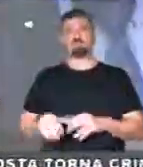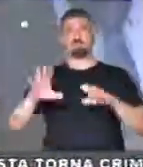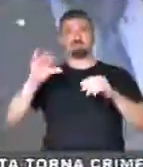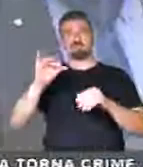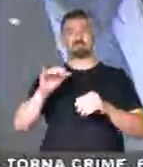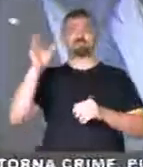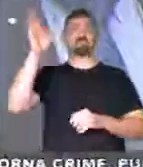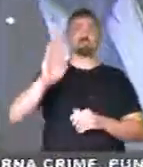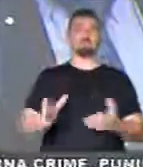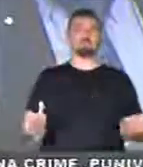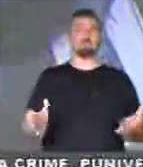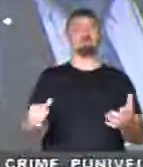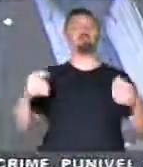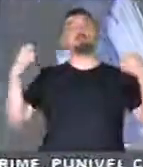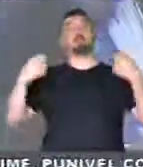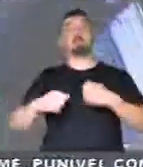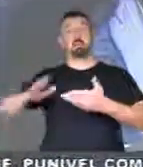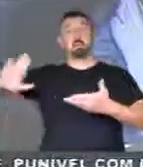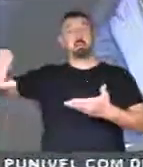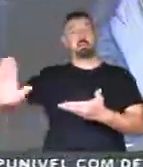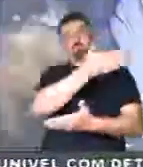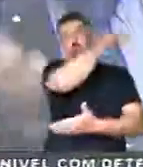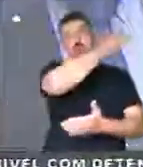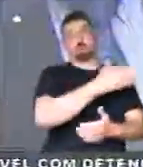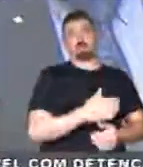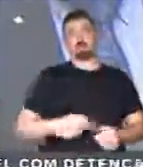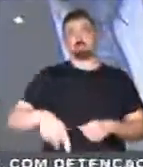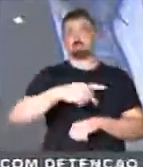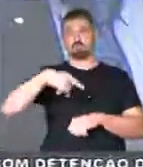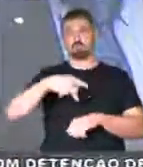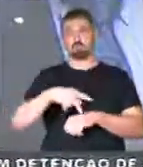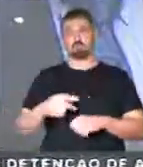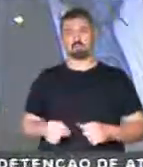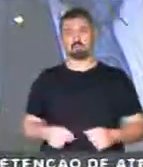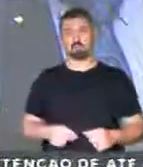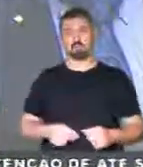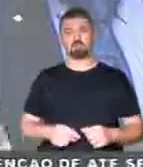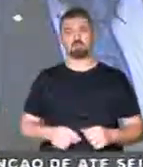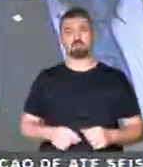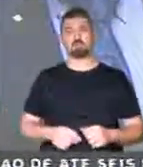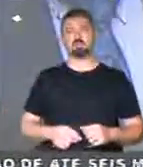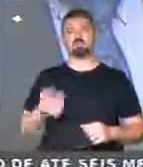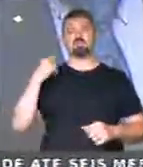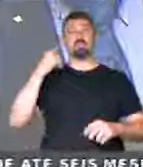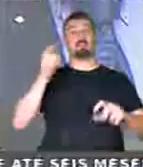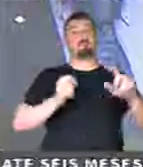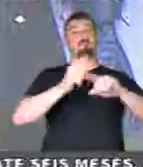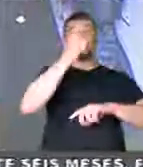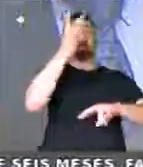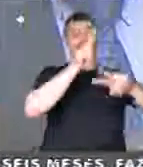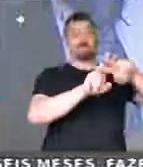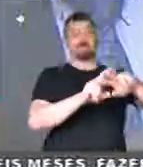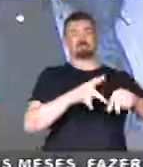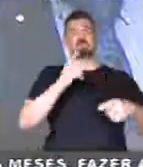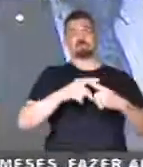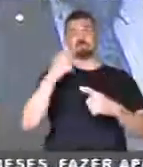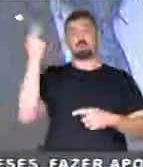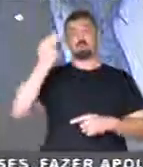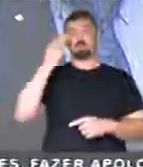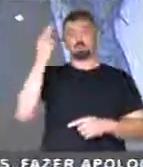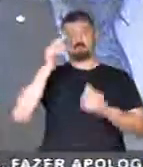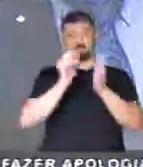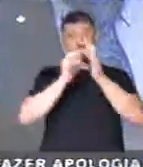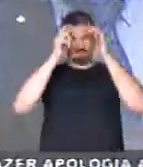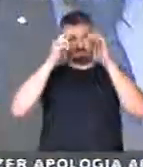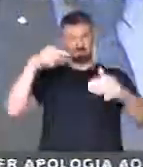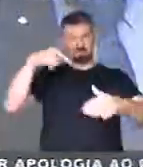ciência brasileira e tem que ser varrido deste país. Ele tem que sair para a cadeia porque não é possível desrespeitar de